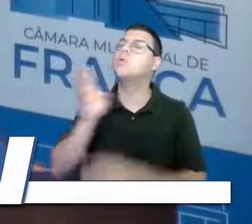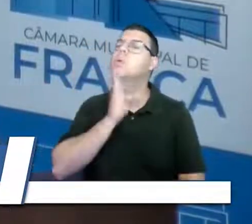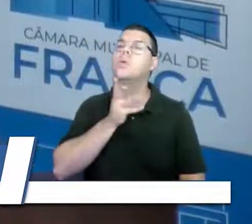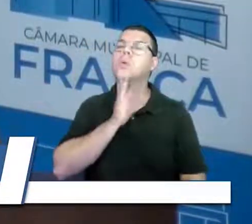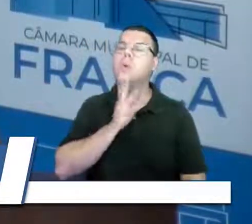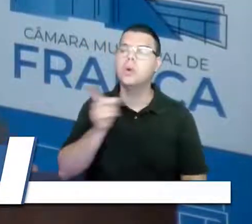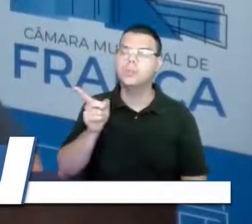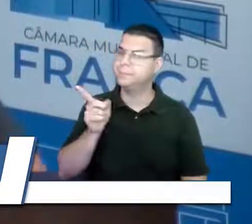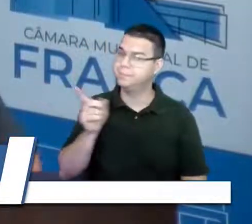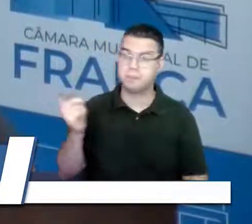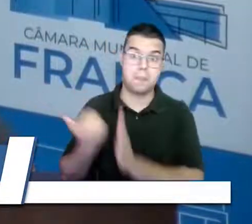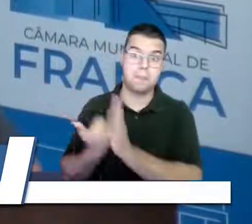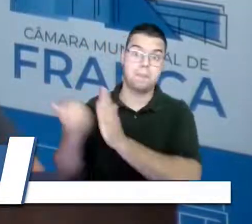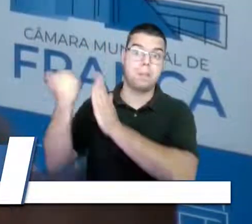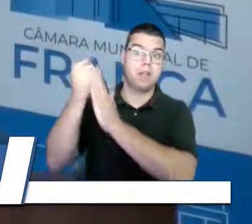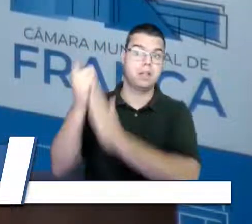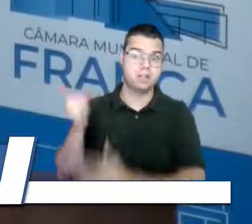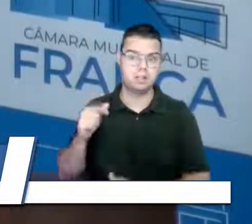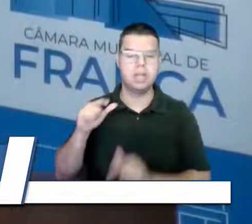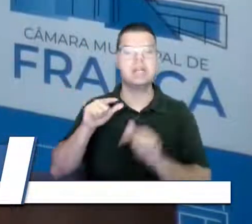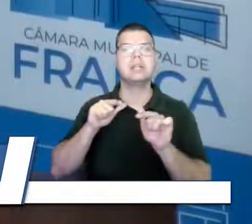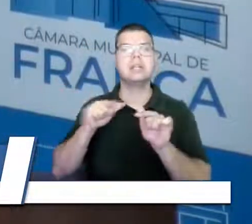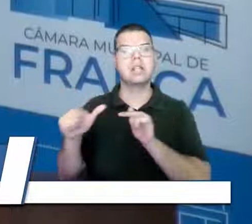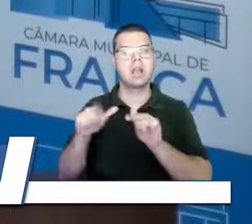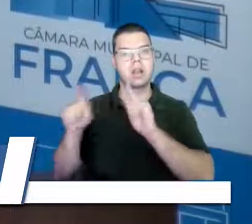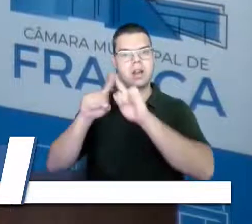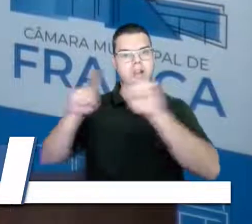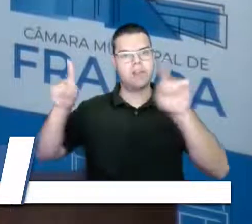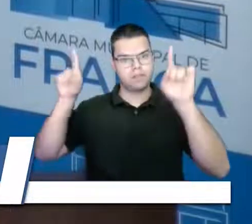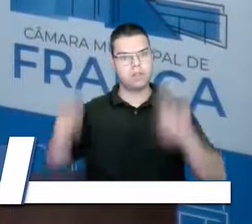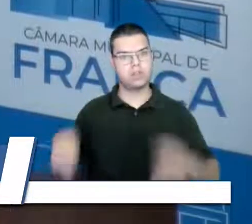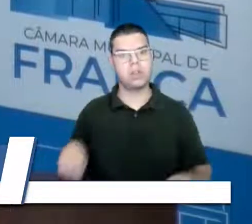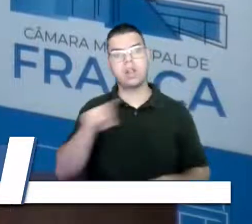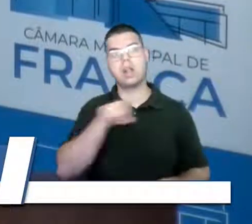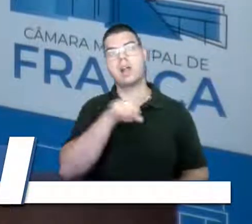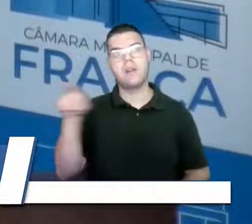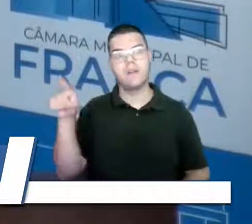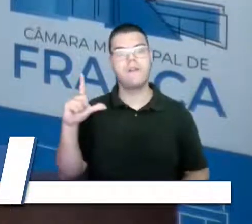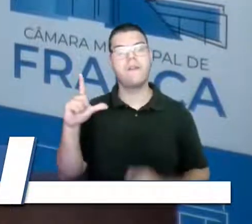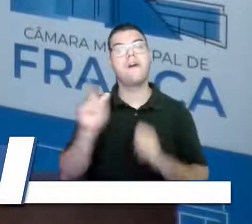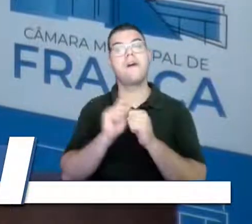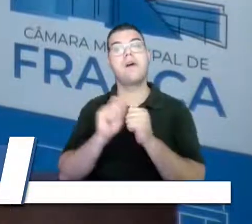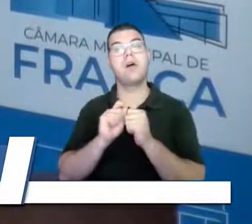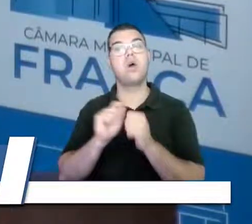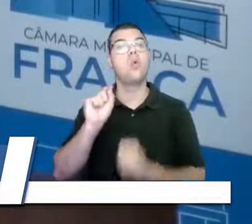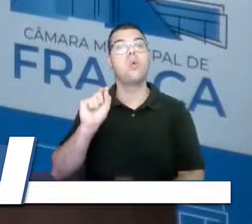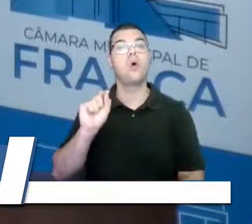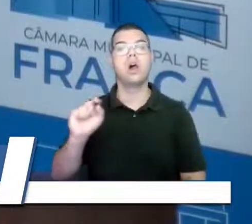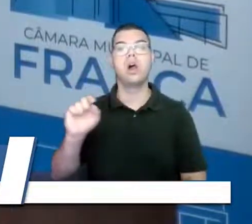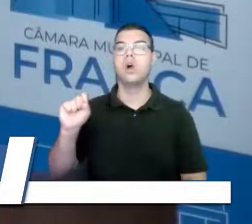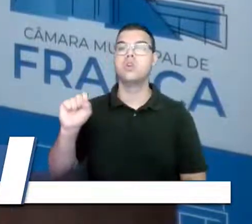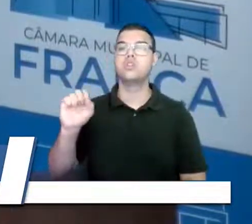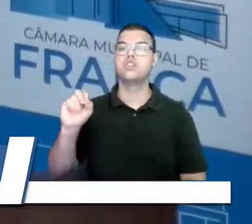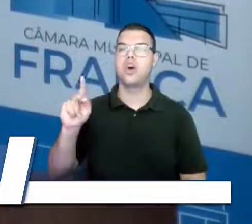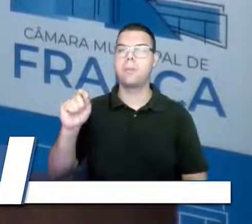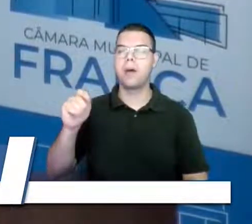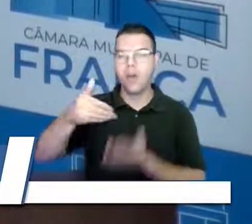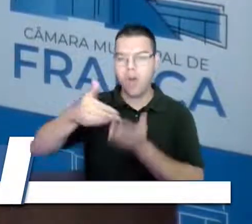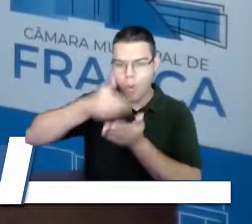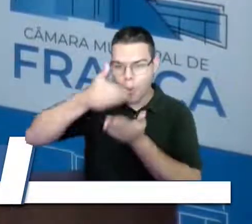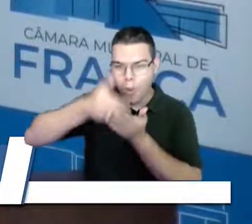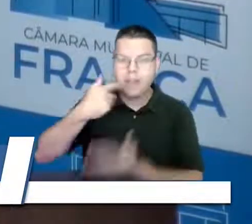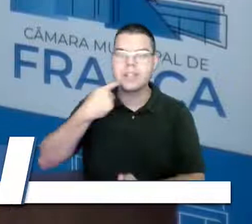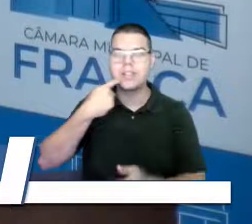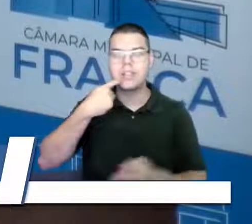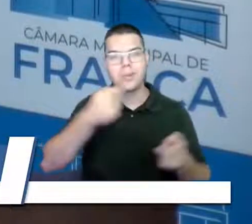A Sabesp trabalha, os funcionários fazem sopa, toda sexta-feira. Alguns vão lá,